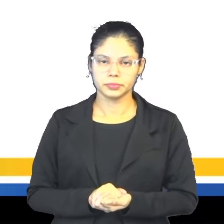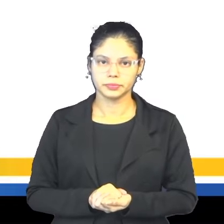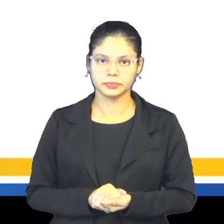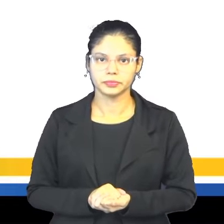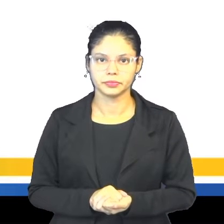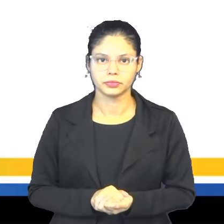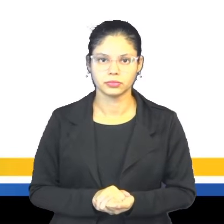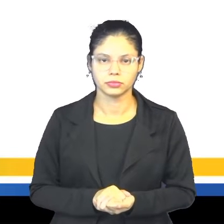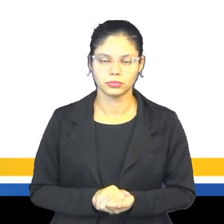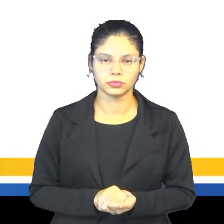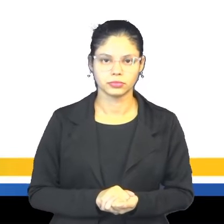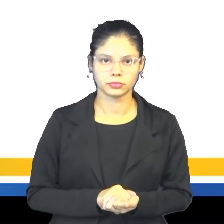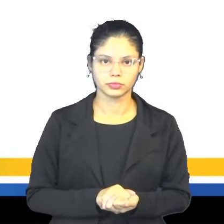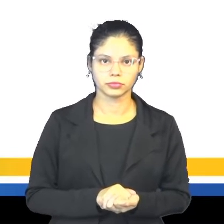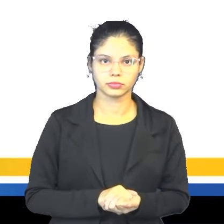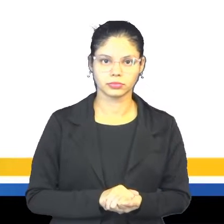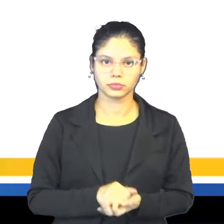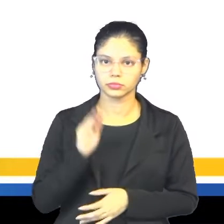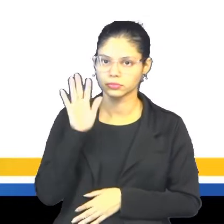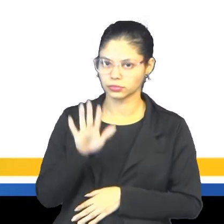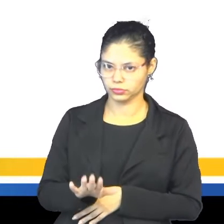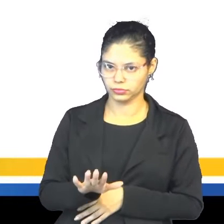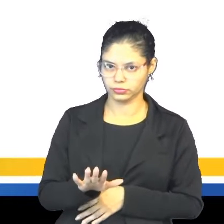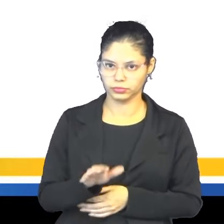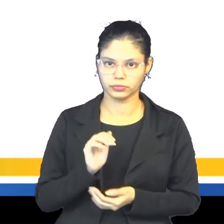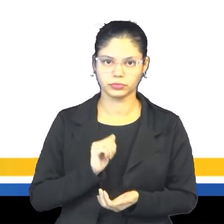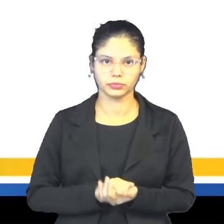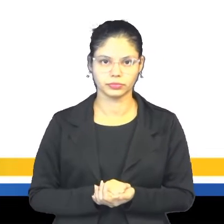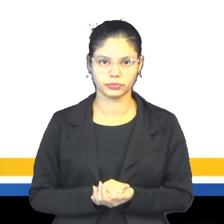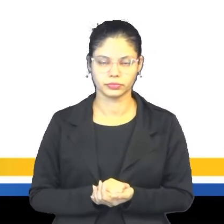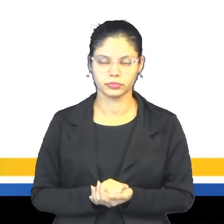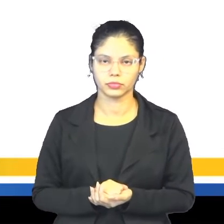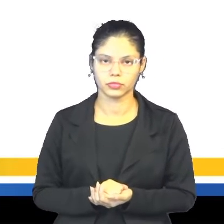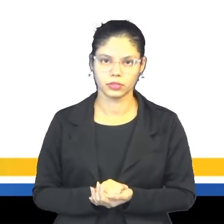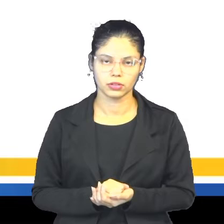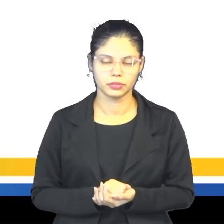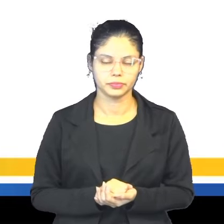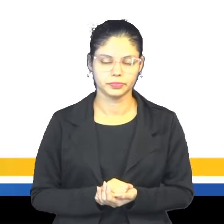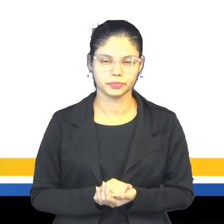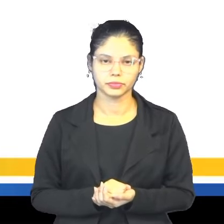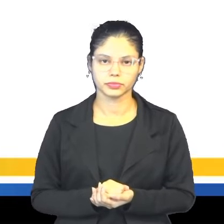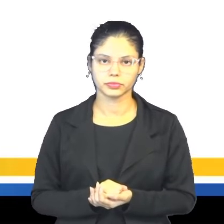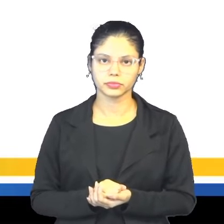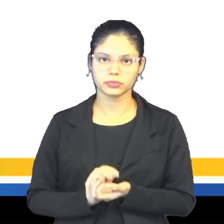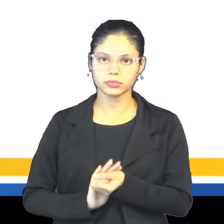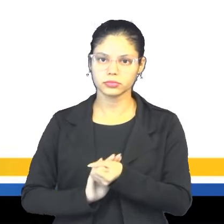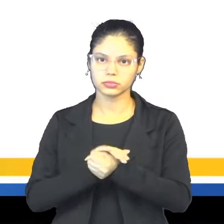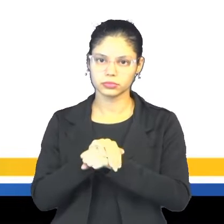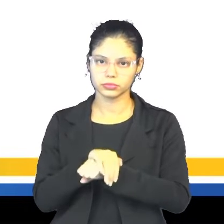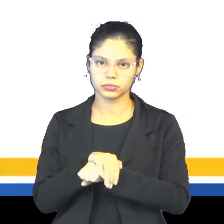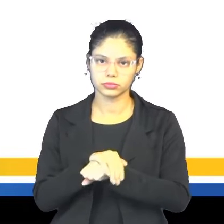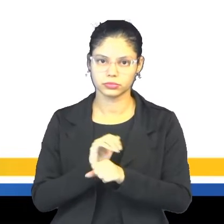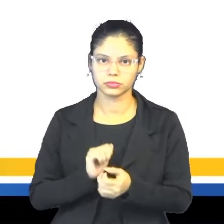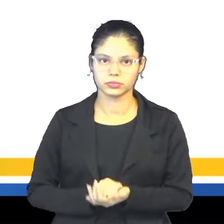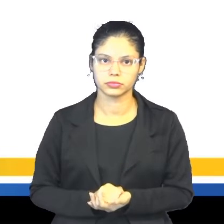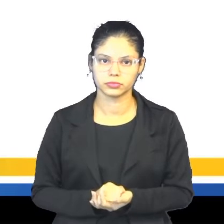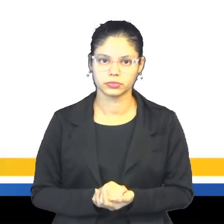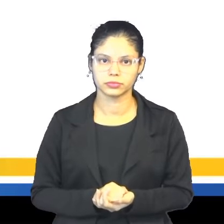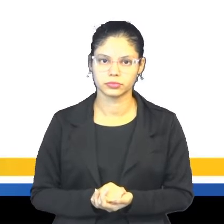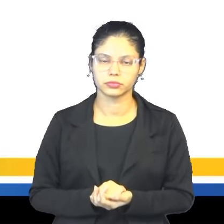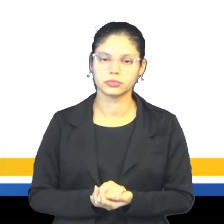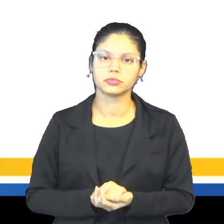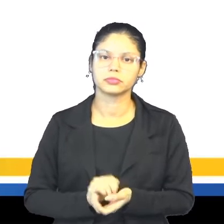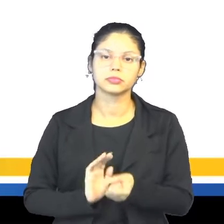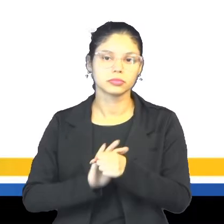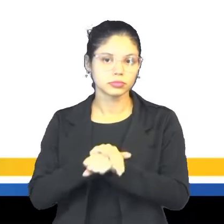segunda, in the afternoon, que significa tarde. In the evening, a noite. E at night,